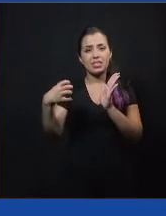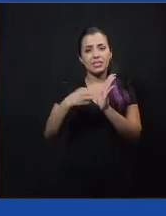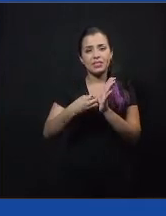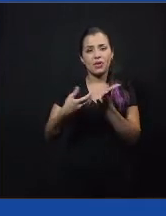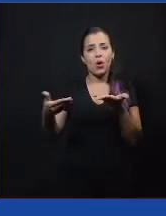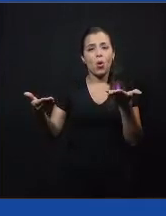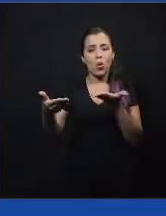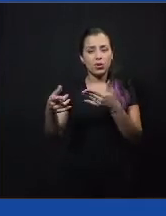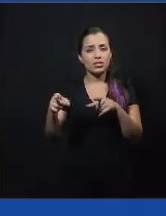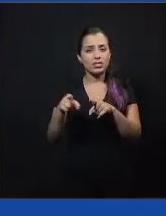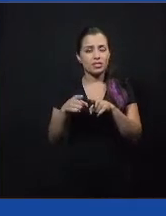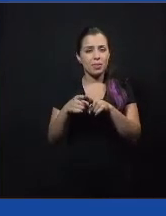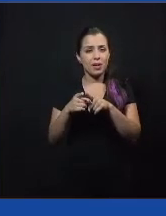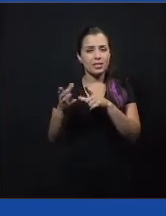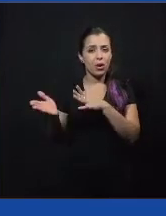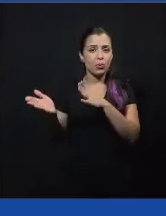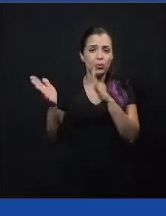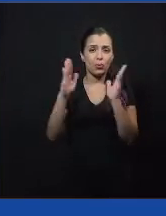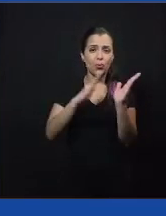nessa nossa programação.